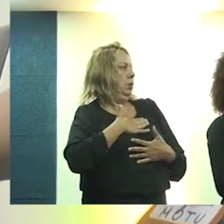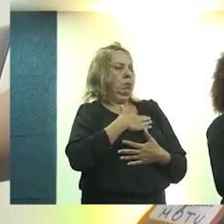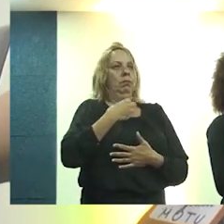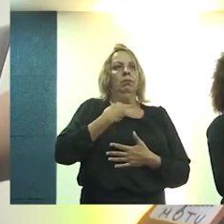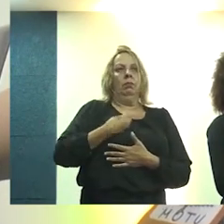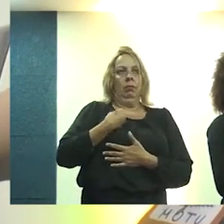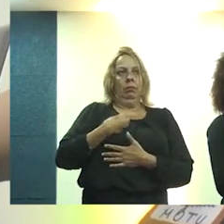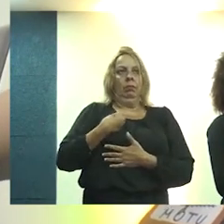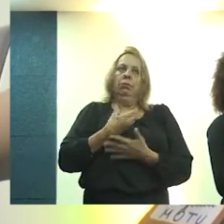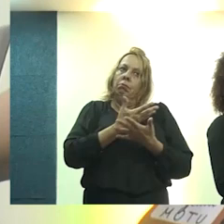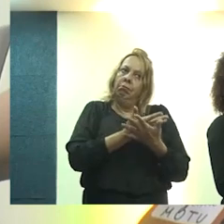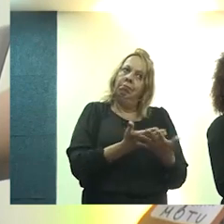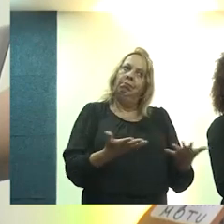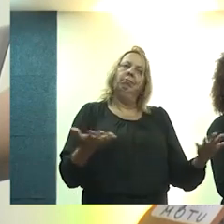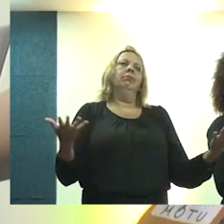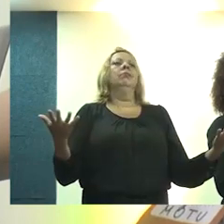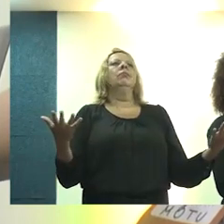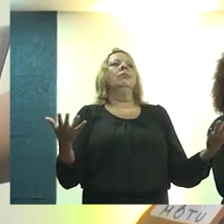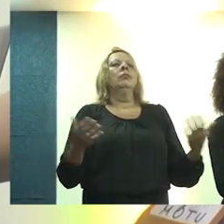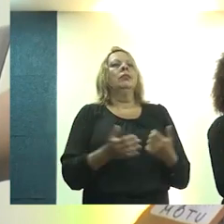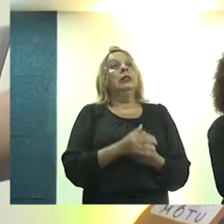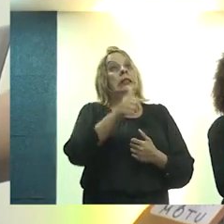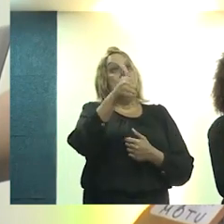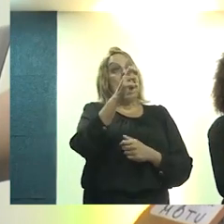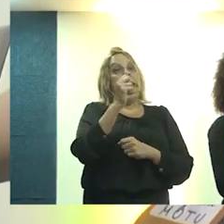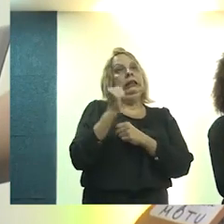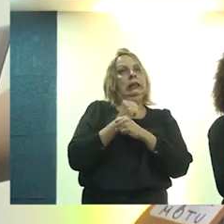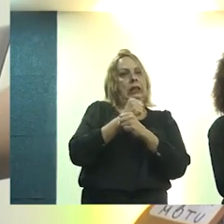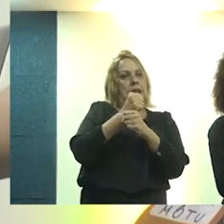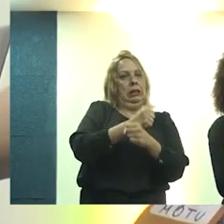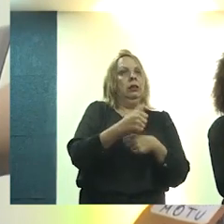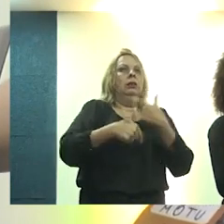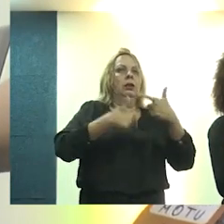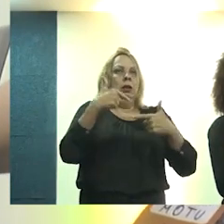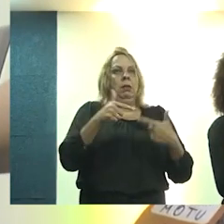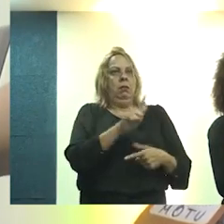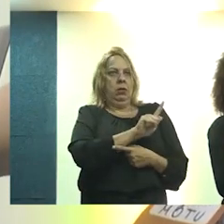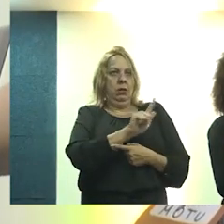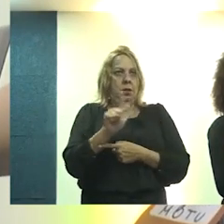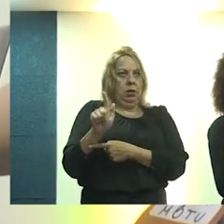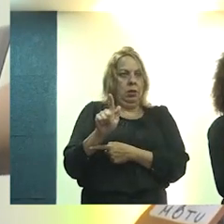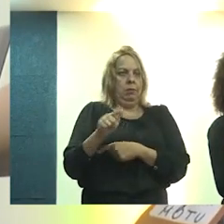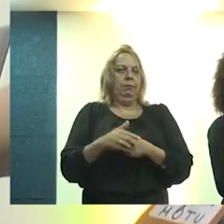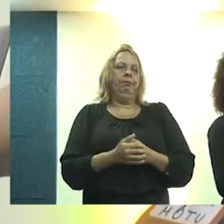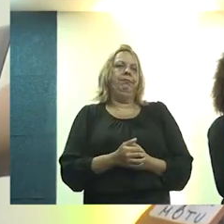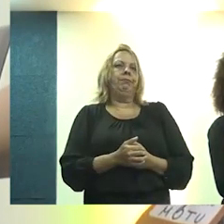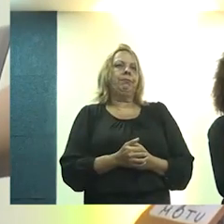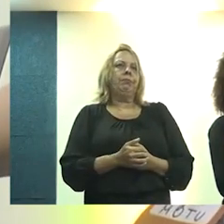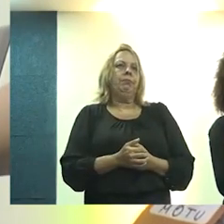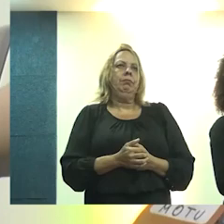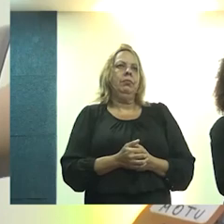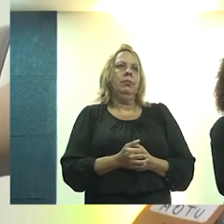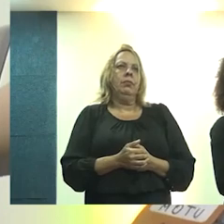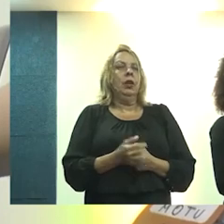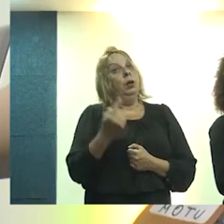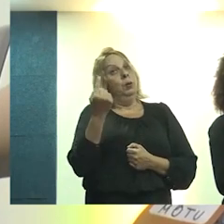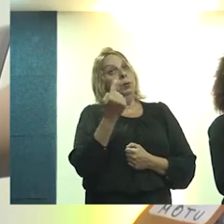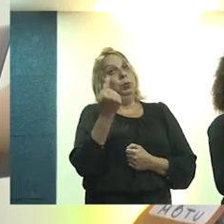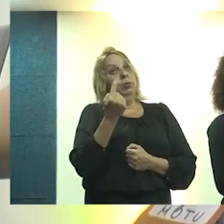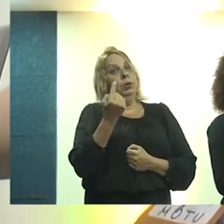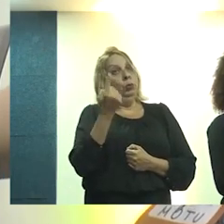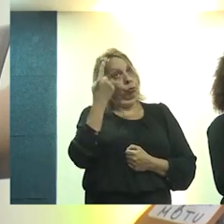com essa entrega linda, com esses 15 anos e com o trabalho dessa gestão que, desde o primeiro dia,